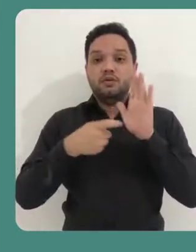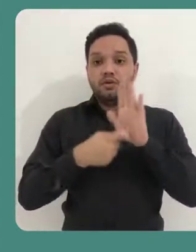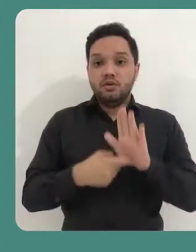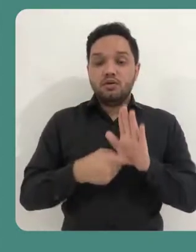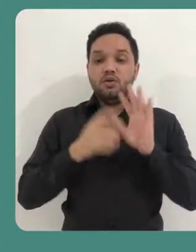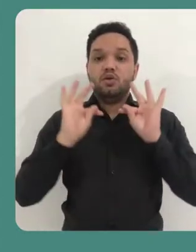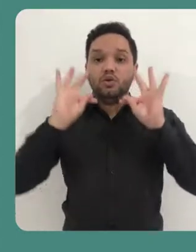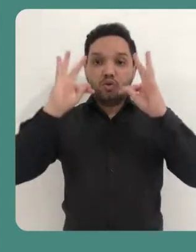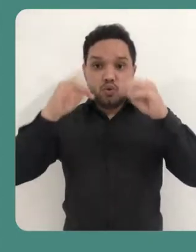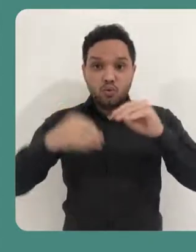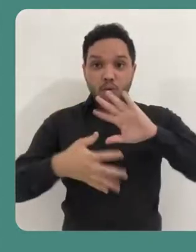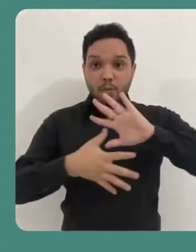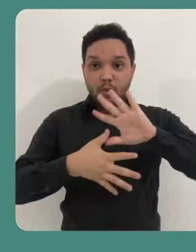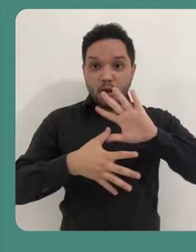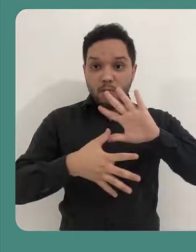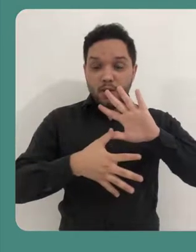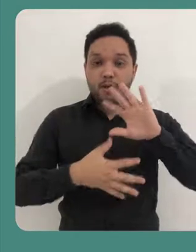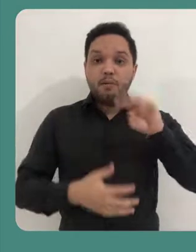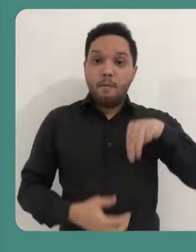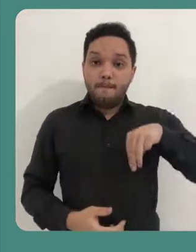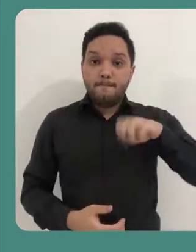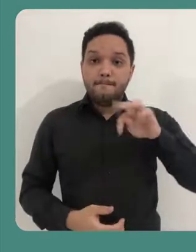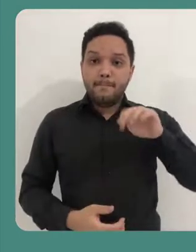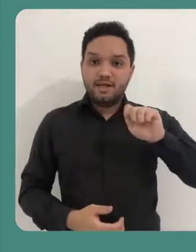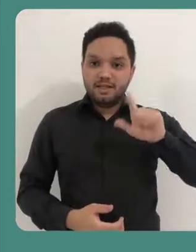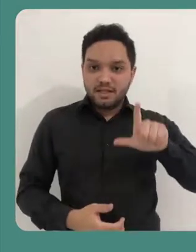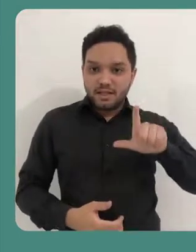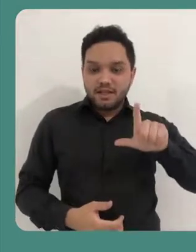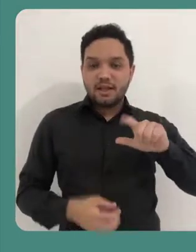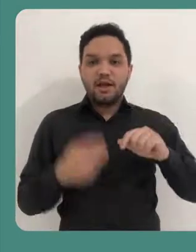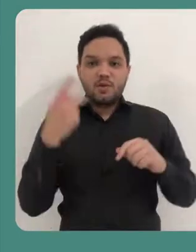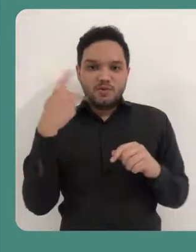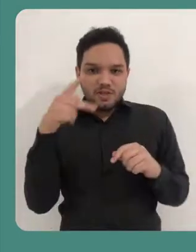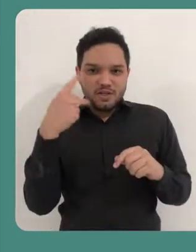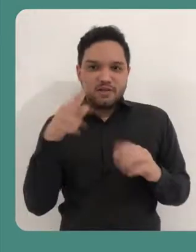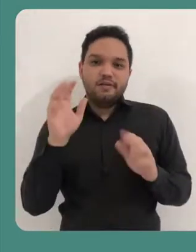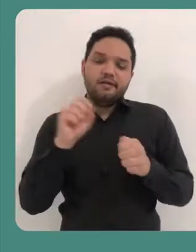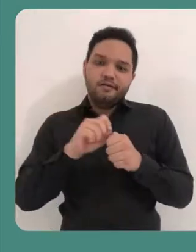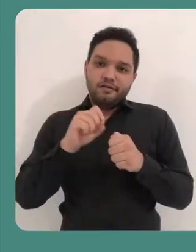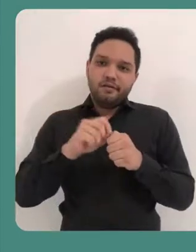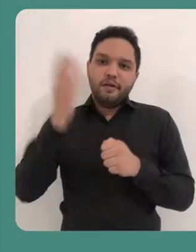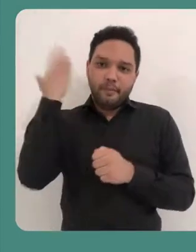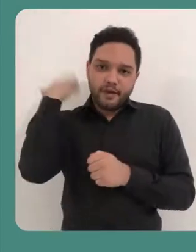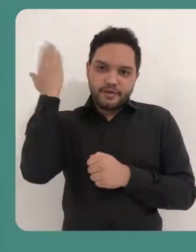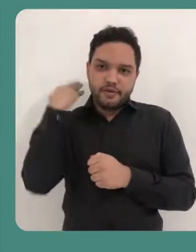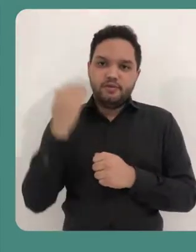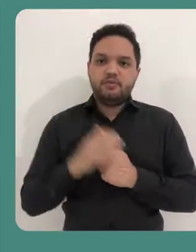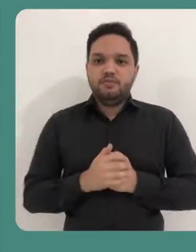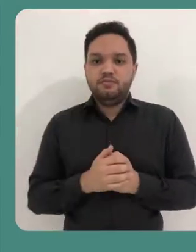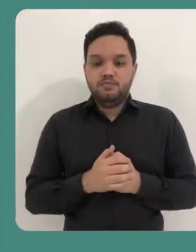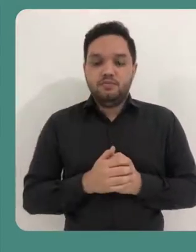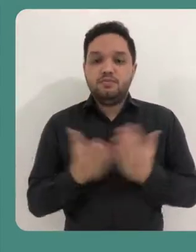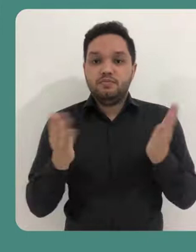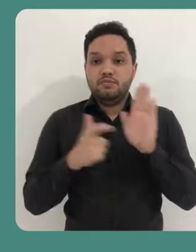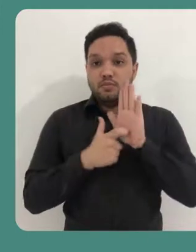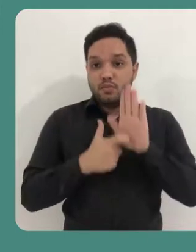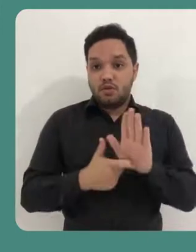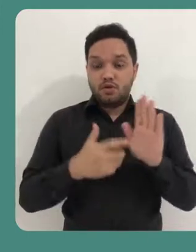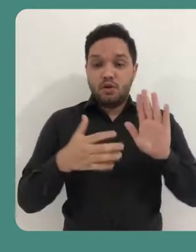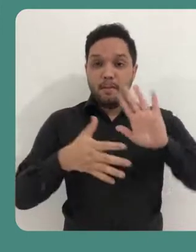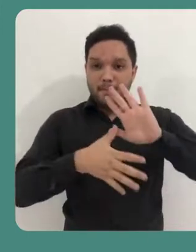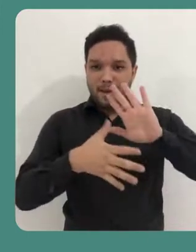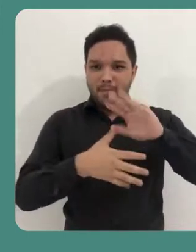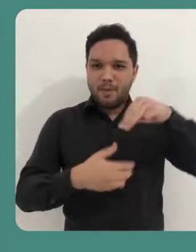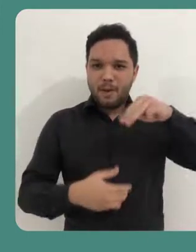e aqui vai aparecer, então, todos os mapas mentais agora, que você já deve ter trabalhado ou tenha já criado.